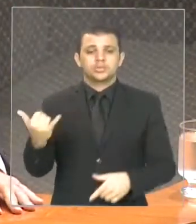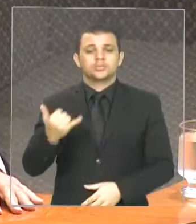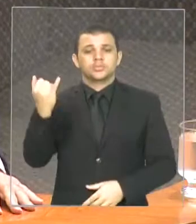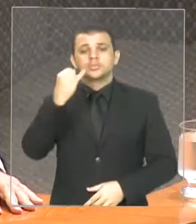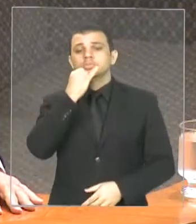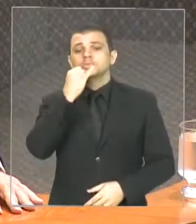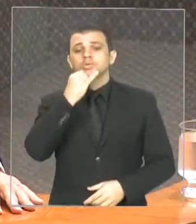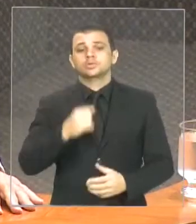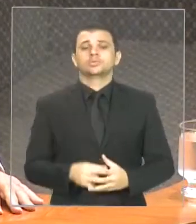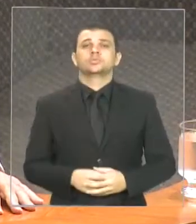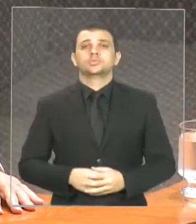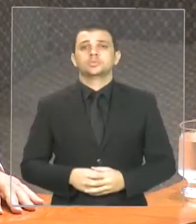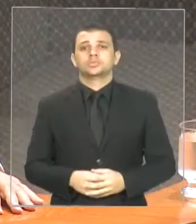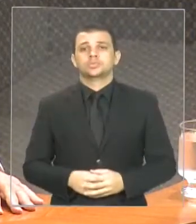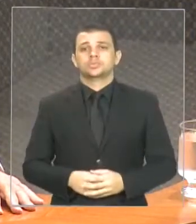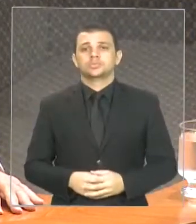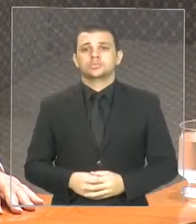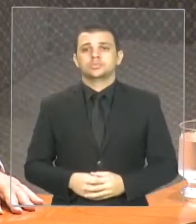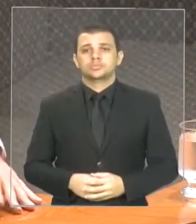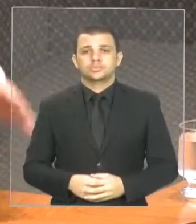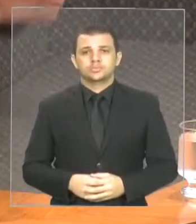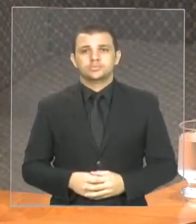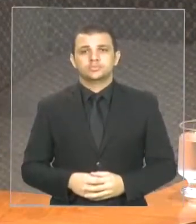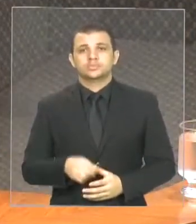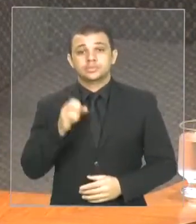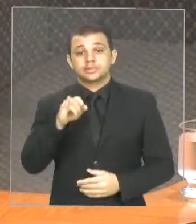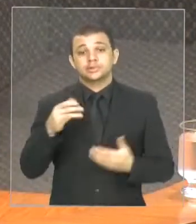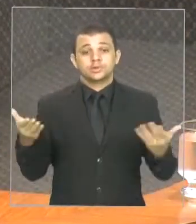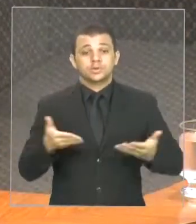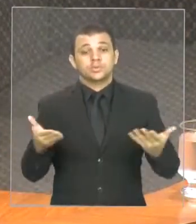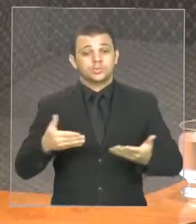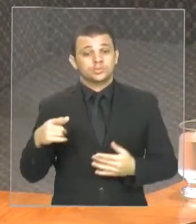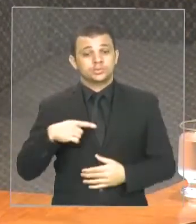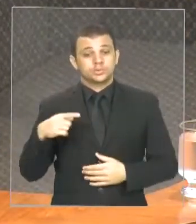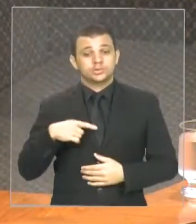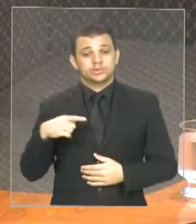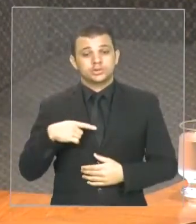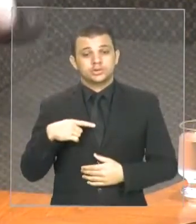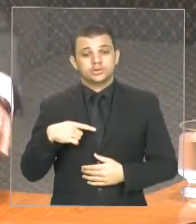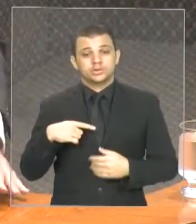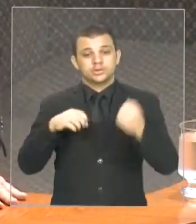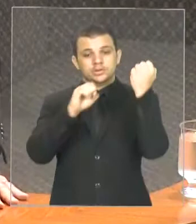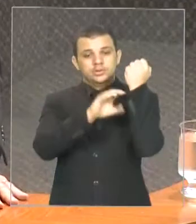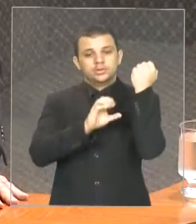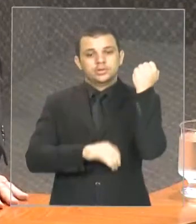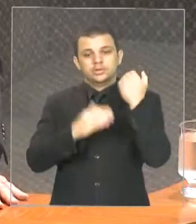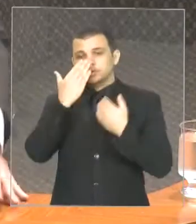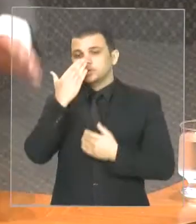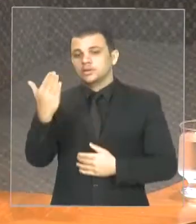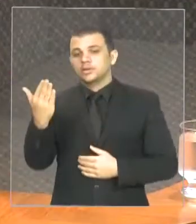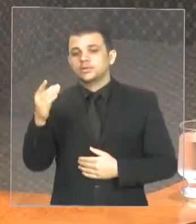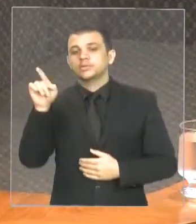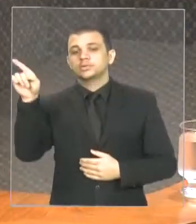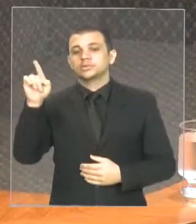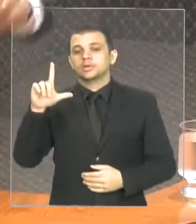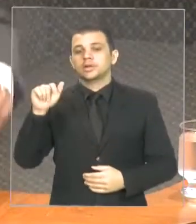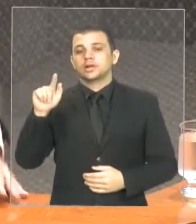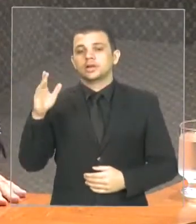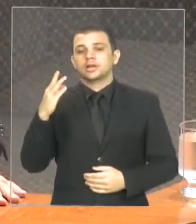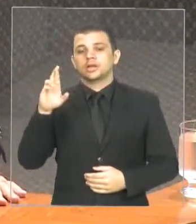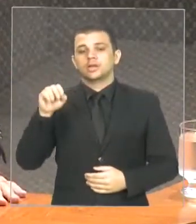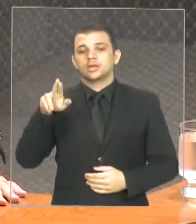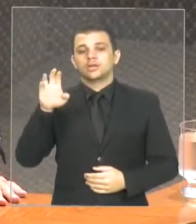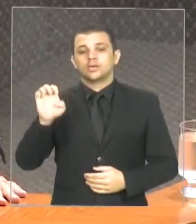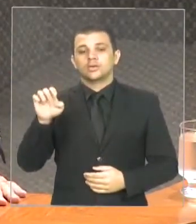hoje, deputado Eduardo Bride, se nós tivéssemos o viaduto aqui, em frente ao Palácio La Roque, o congestionamento que tinha na